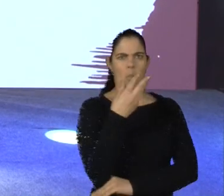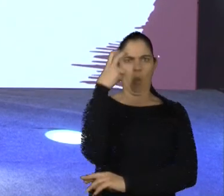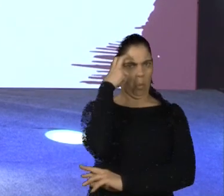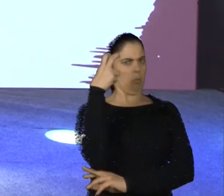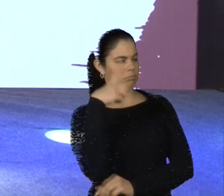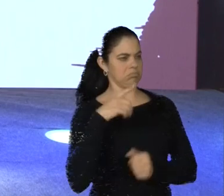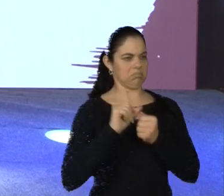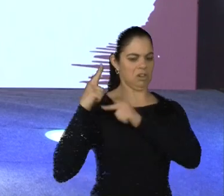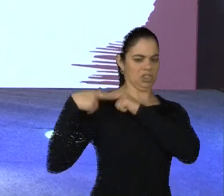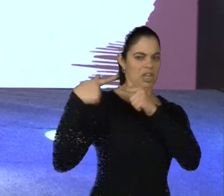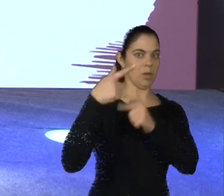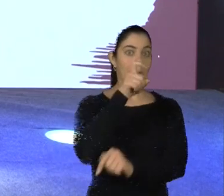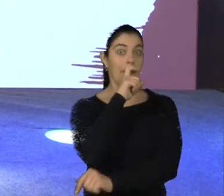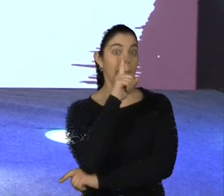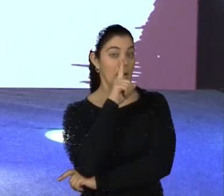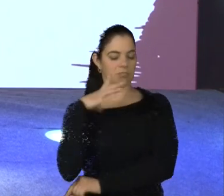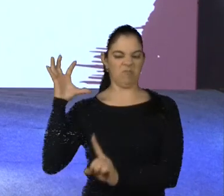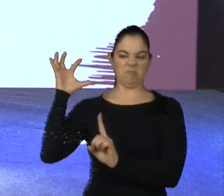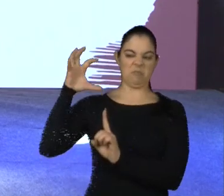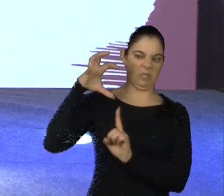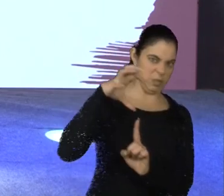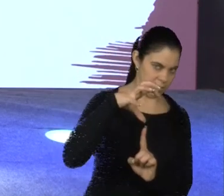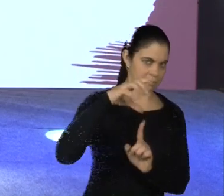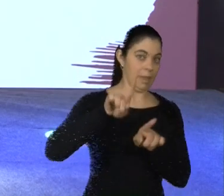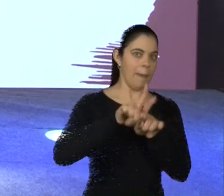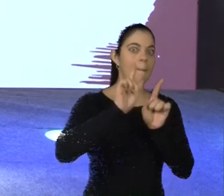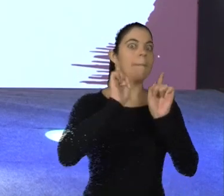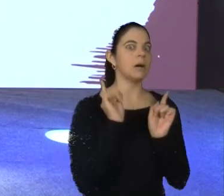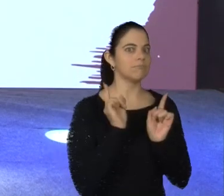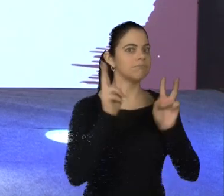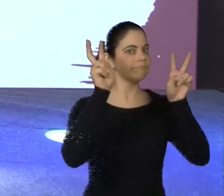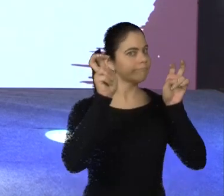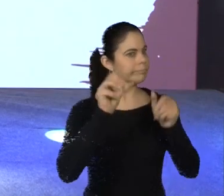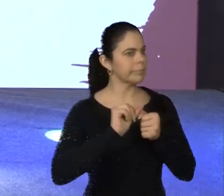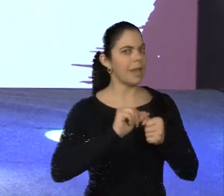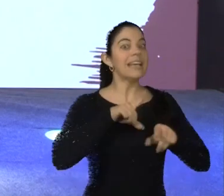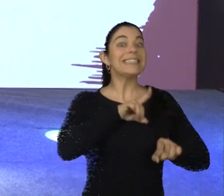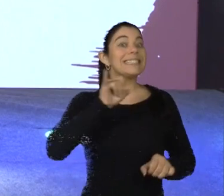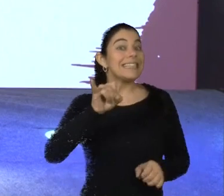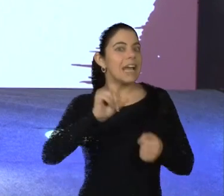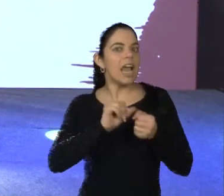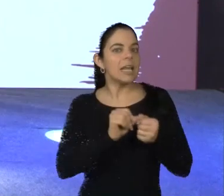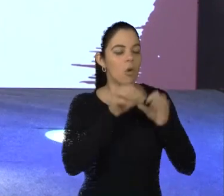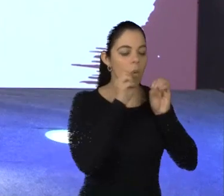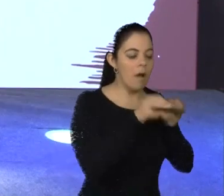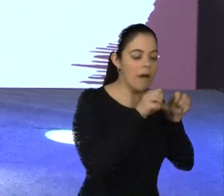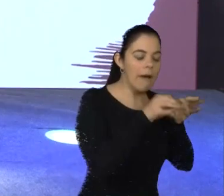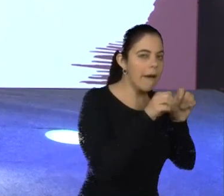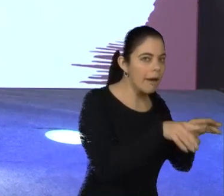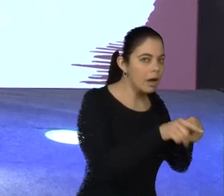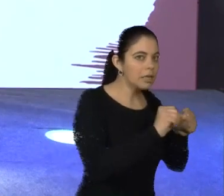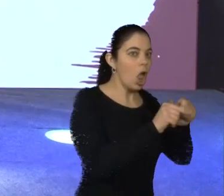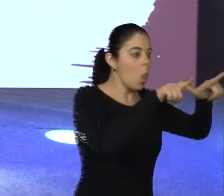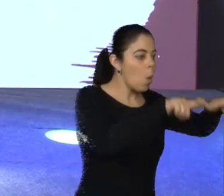traz carga genética dos pais que promovem a inteligência, mas, se ele não for devidamente educado, devidamente